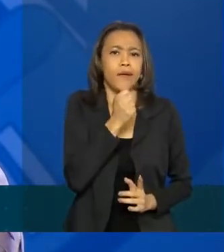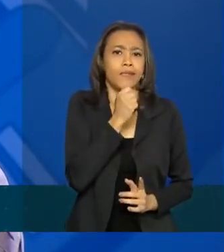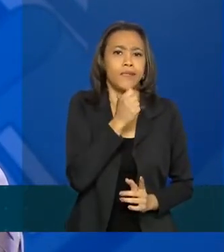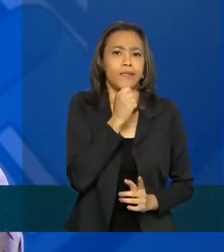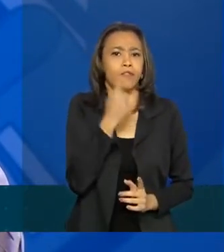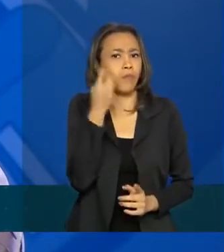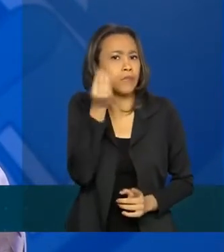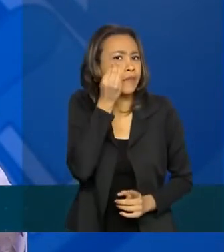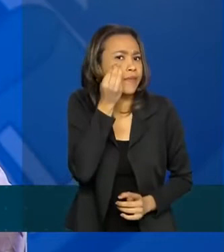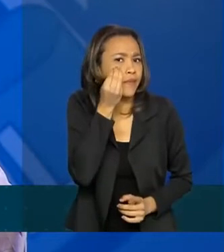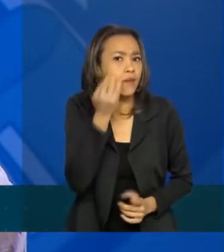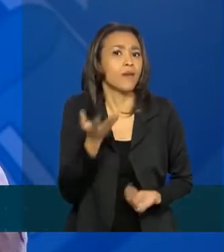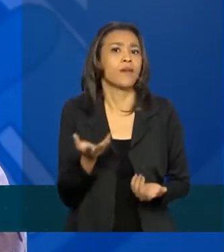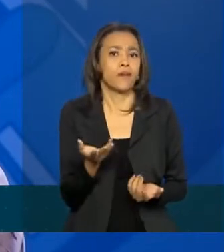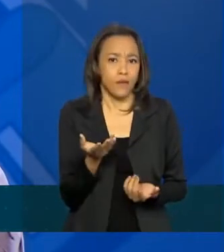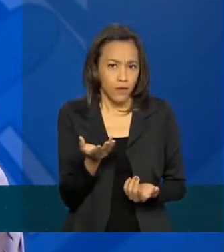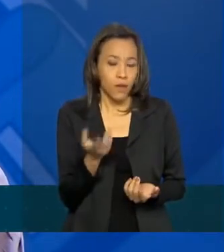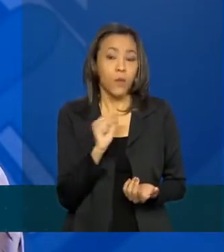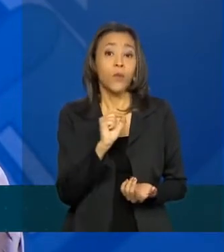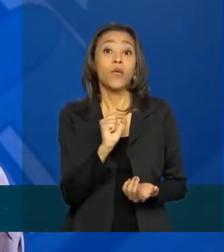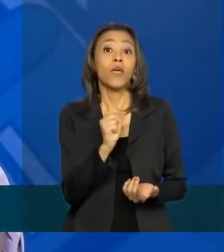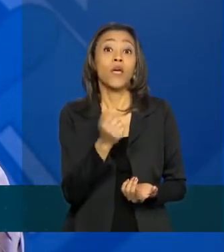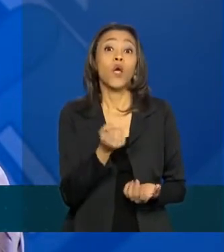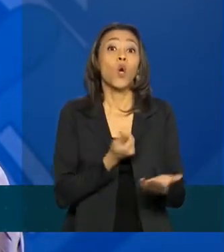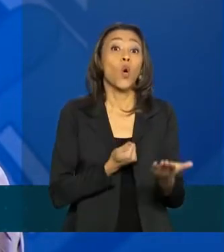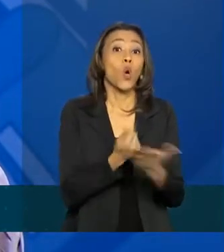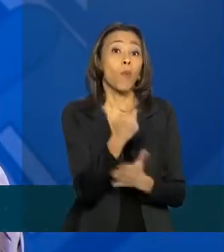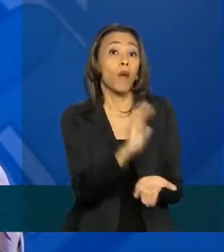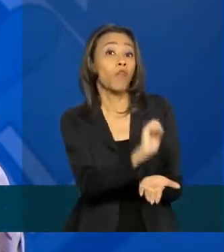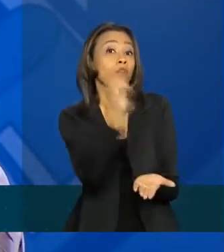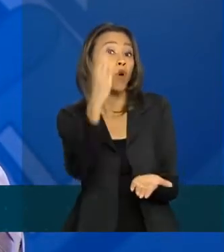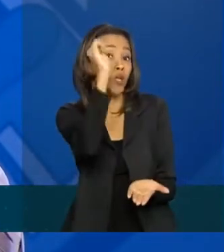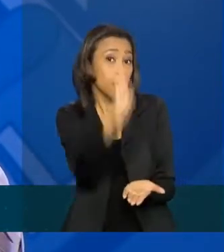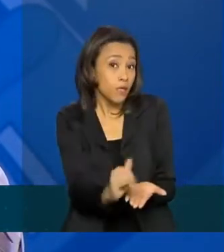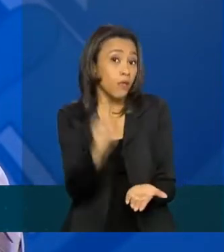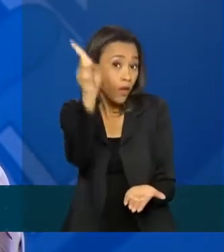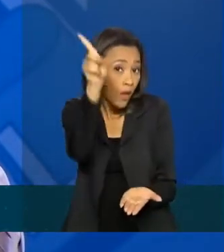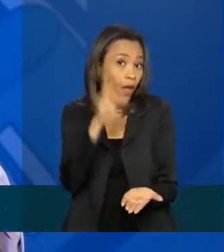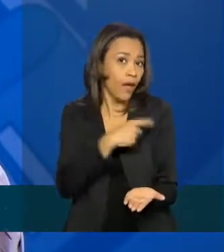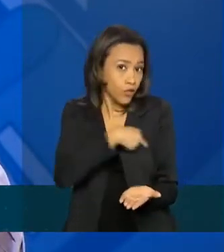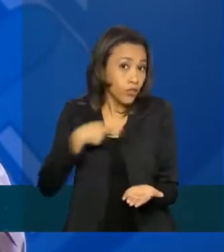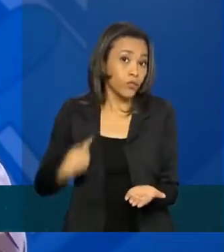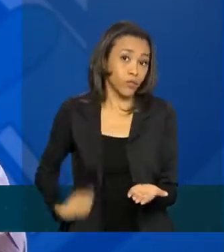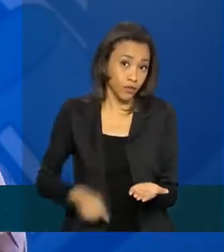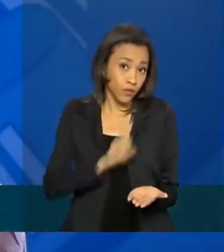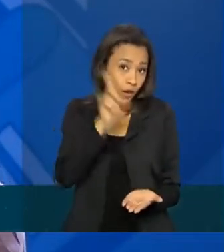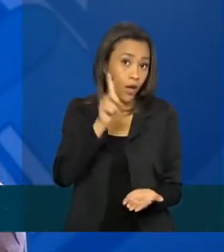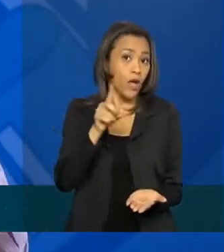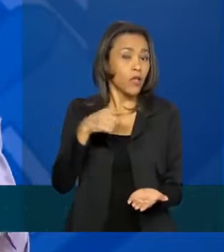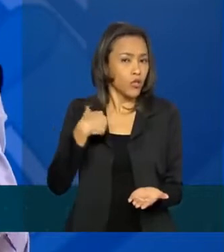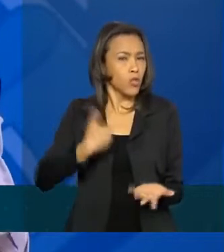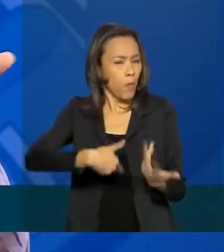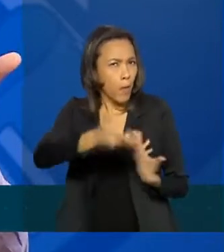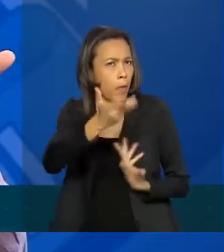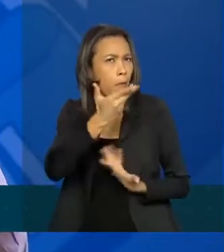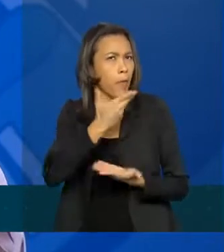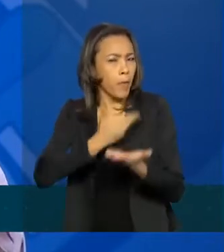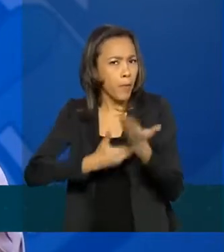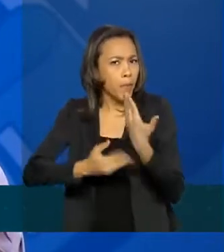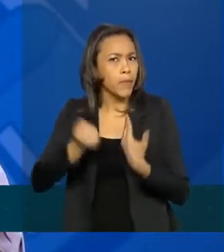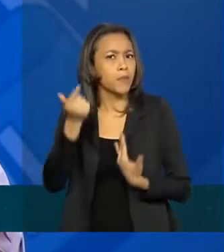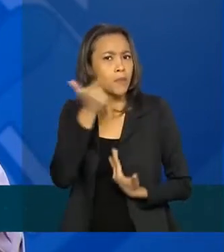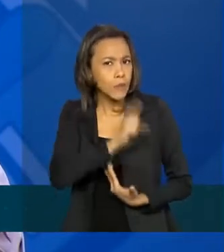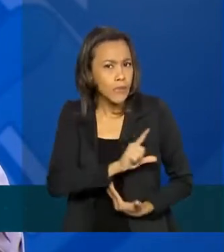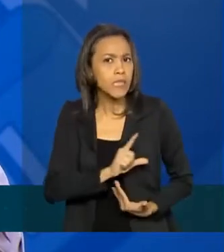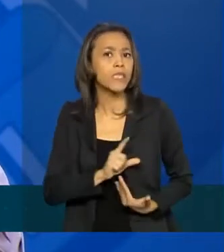vamos tentar o mercado internacional, mercado chinês, porque algumas operações estão dando certo. Nós temos uma